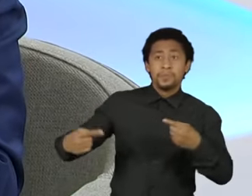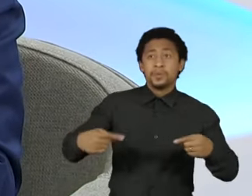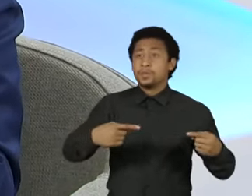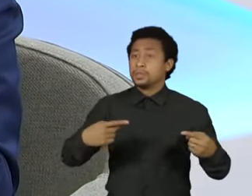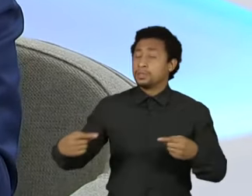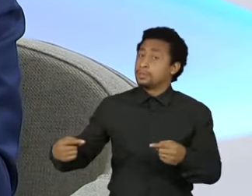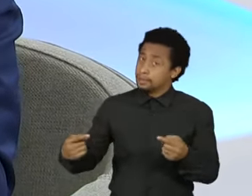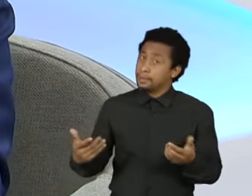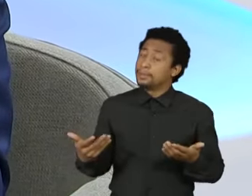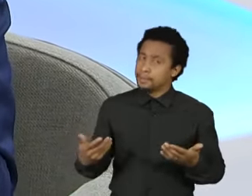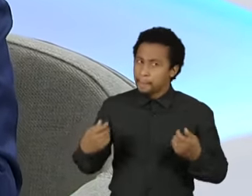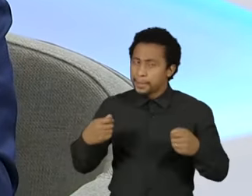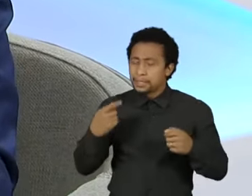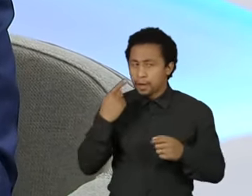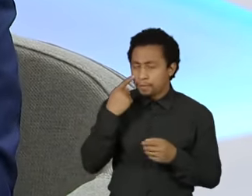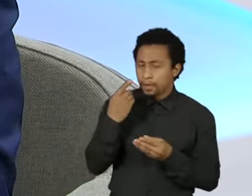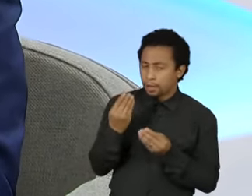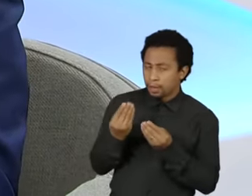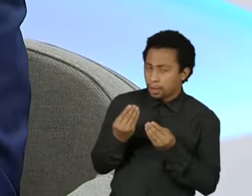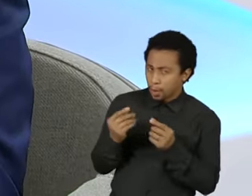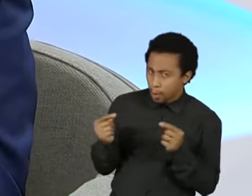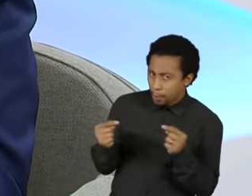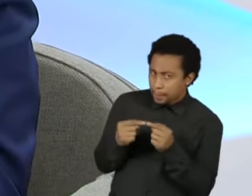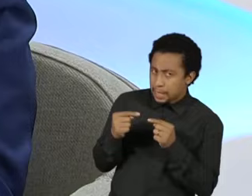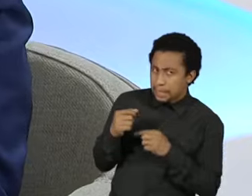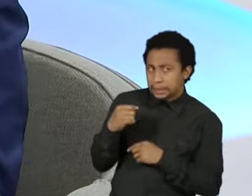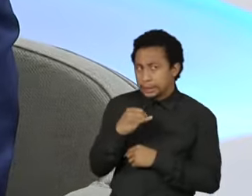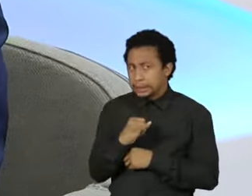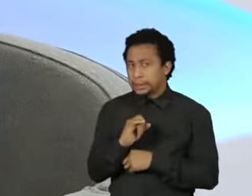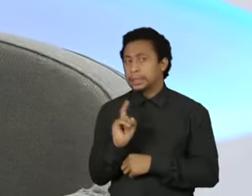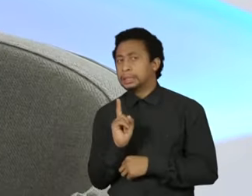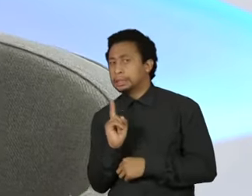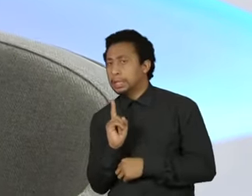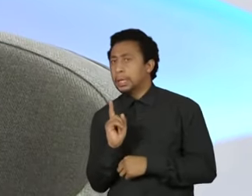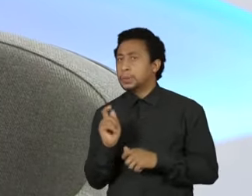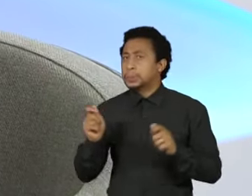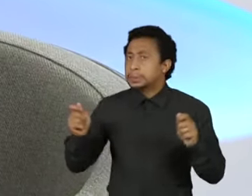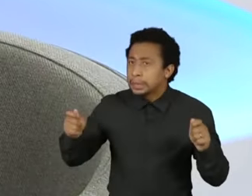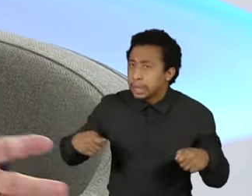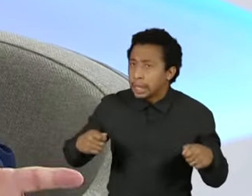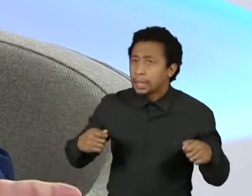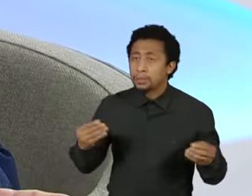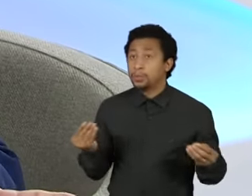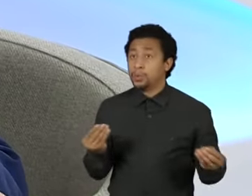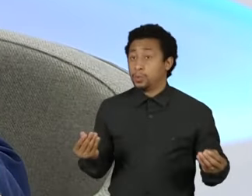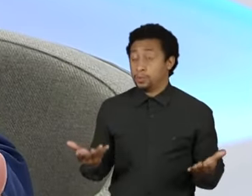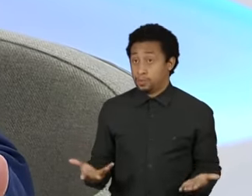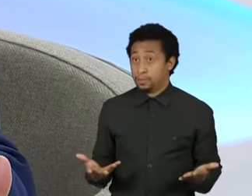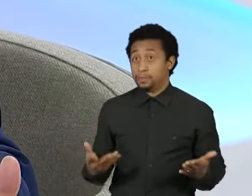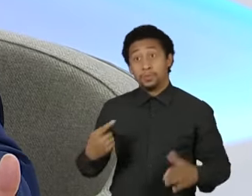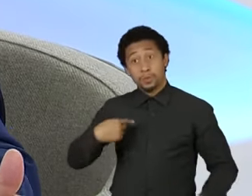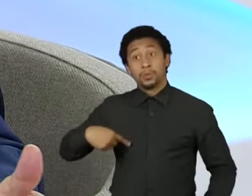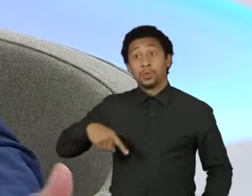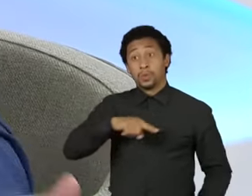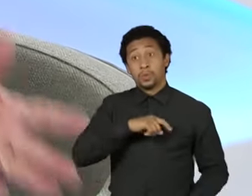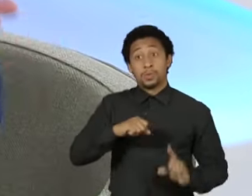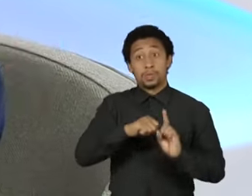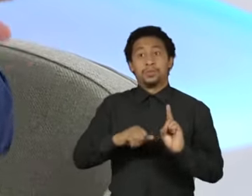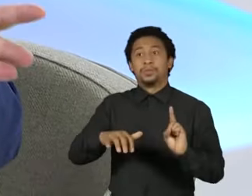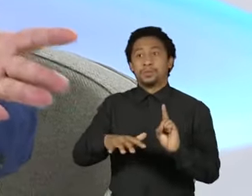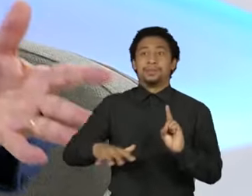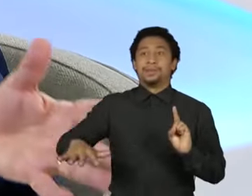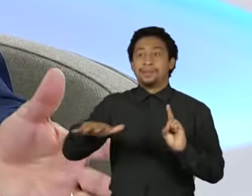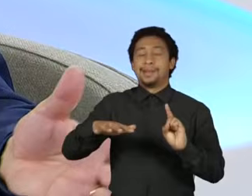precisa olhar o tempo certo de fazer os movimentos. Eu acho que o que nós precisamos, enquanto sociedade civil, é